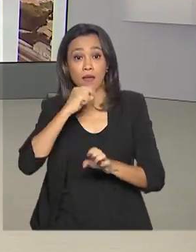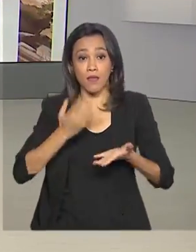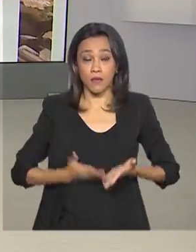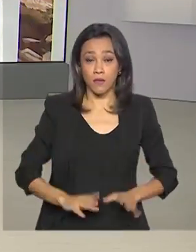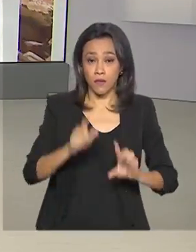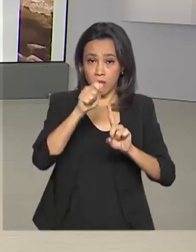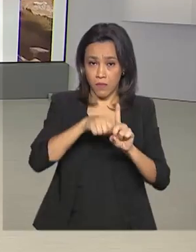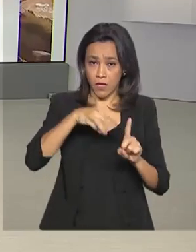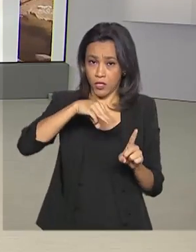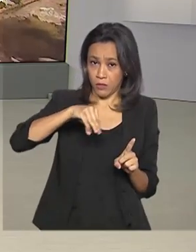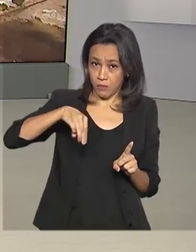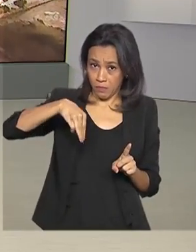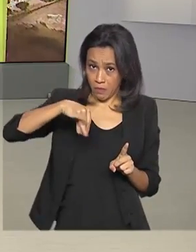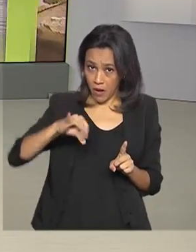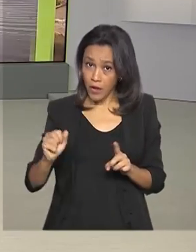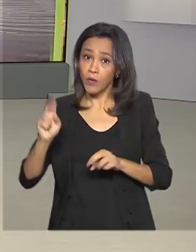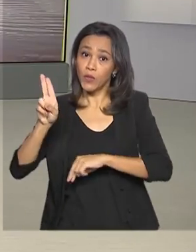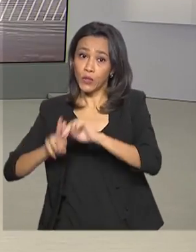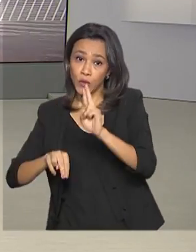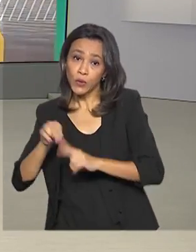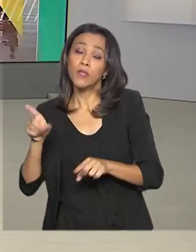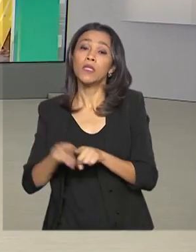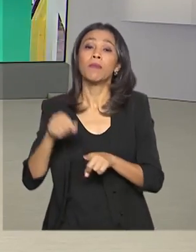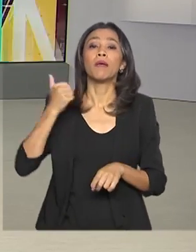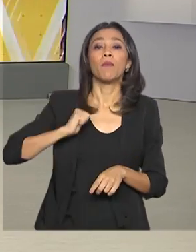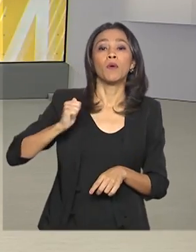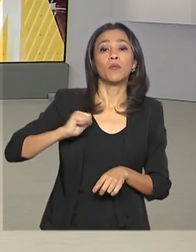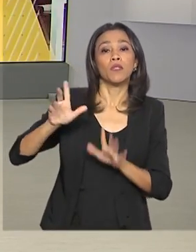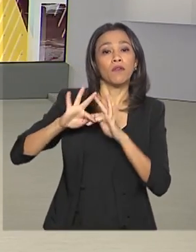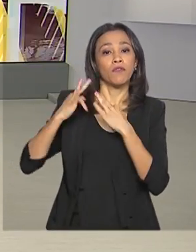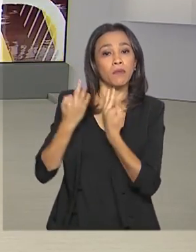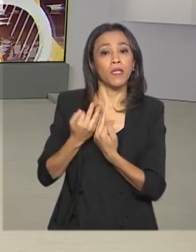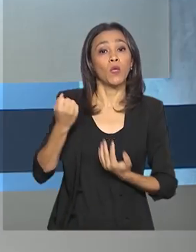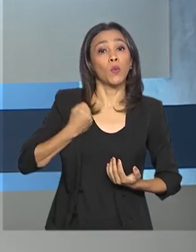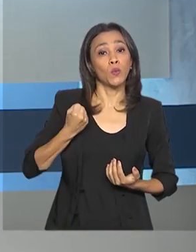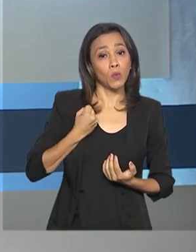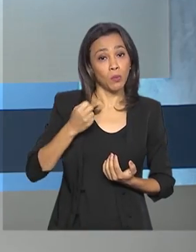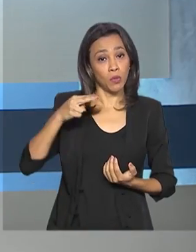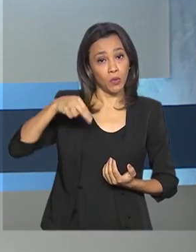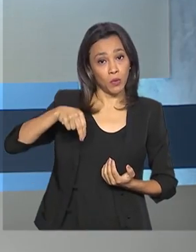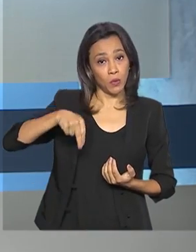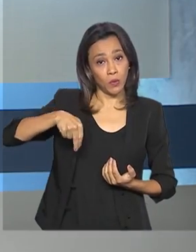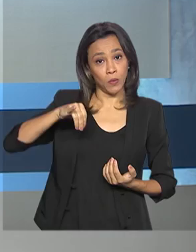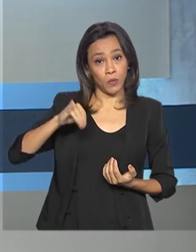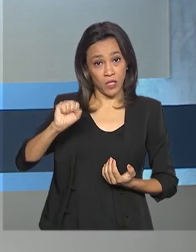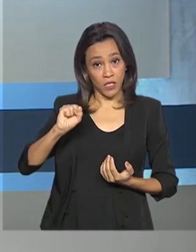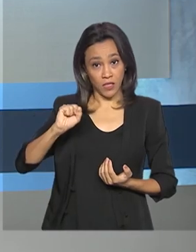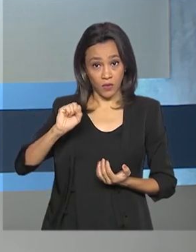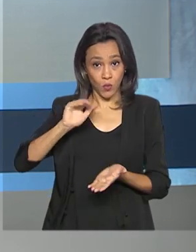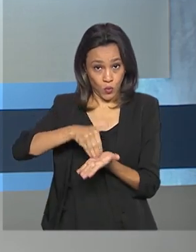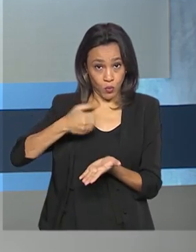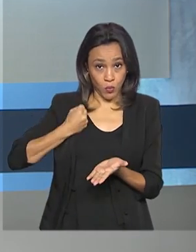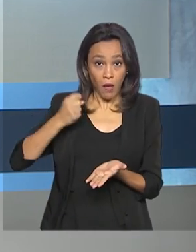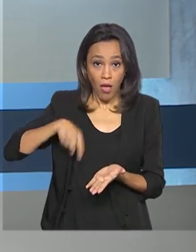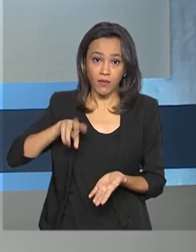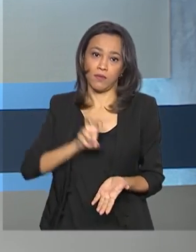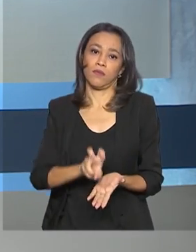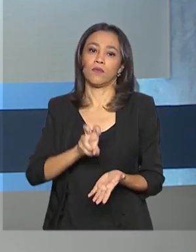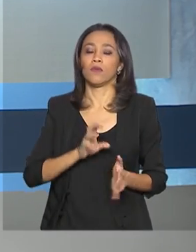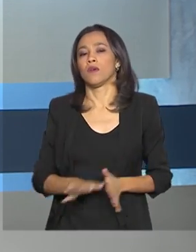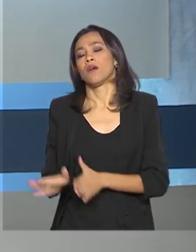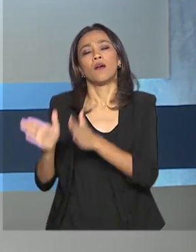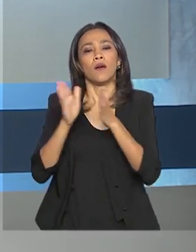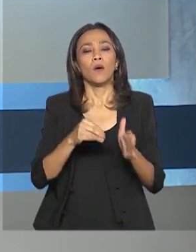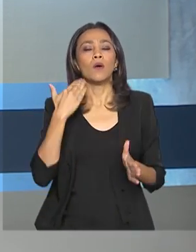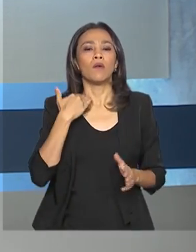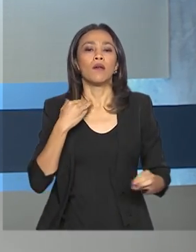junho, e também beneficiários do Bolsa Família com NIS Final 5. A Caixa também vai pagar a primeira parcela